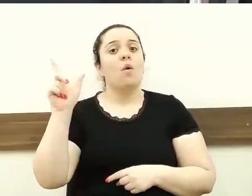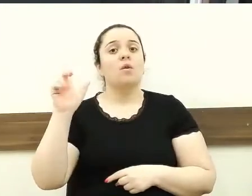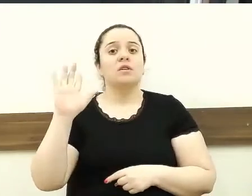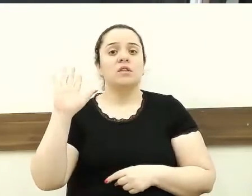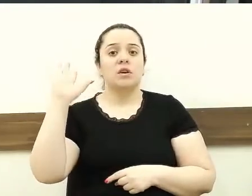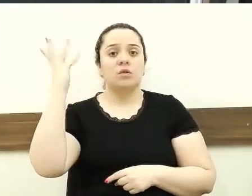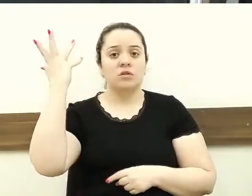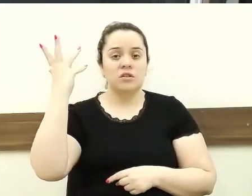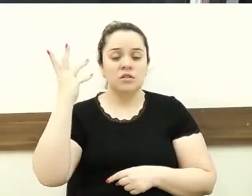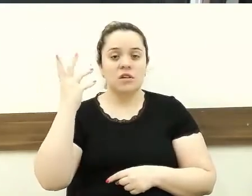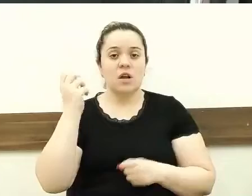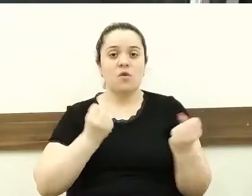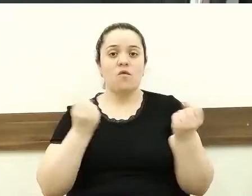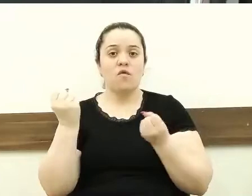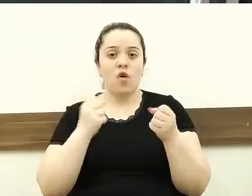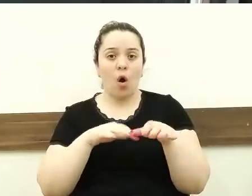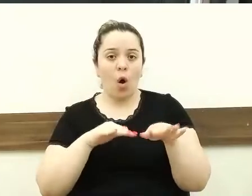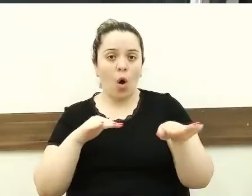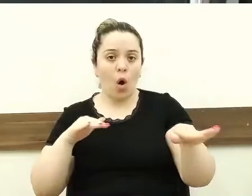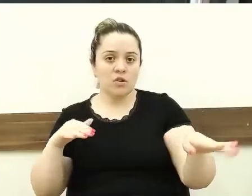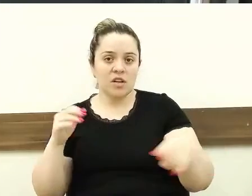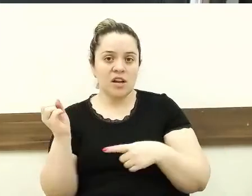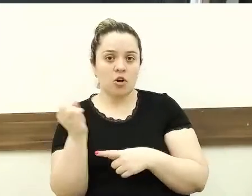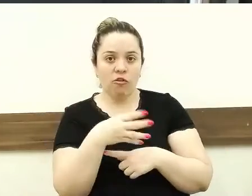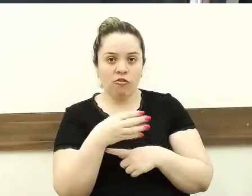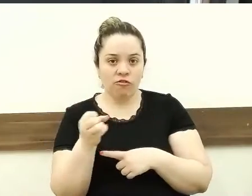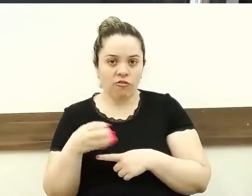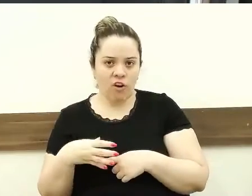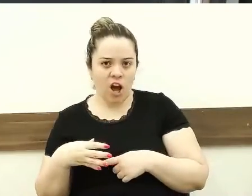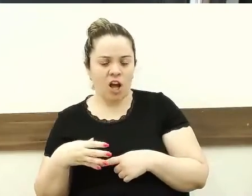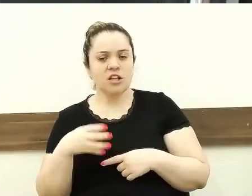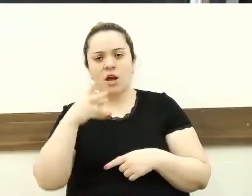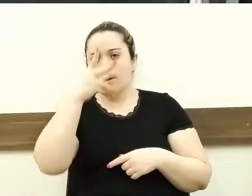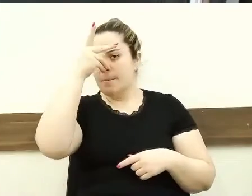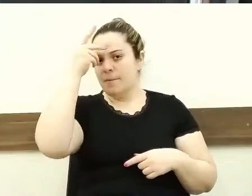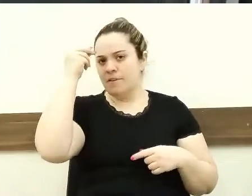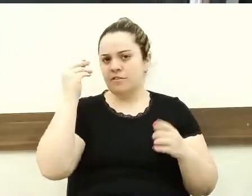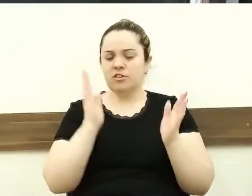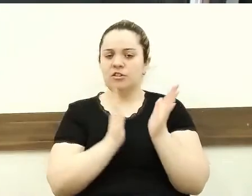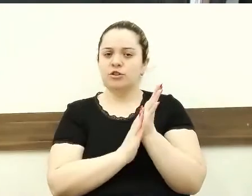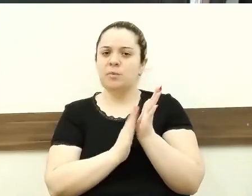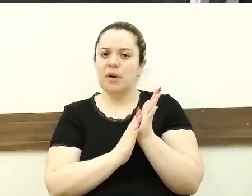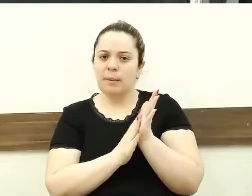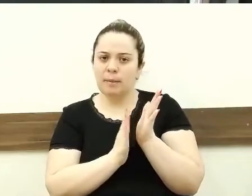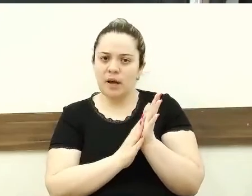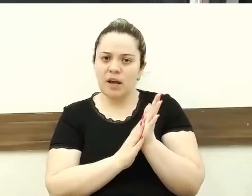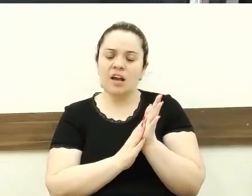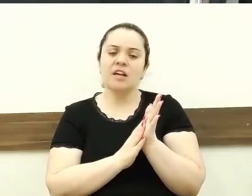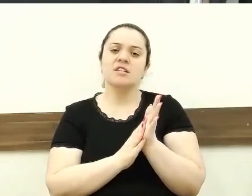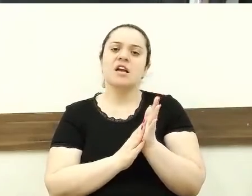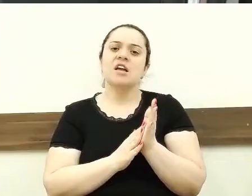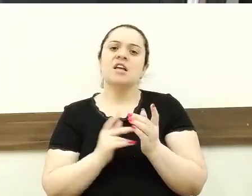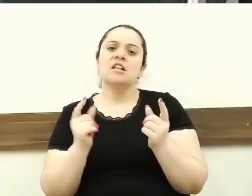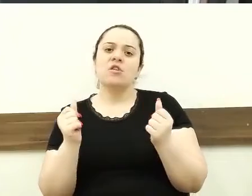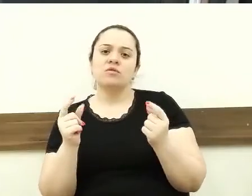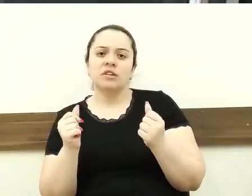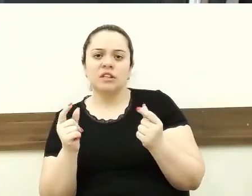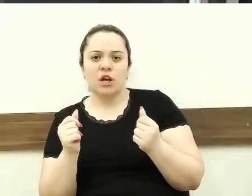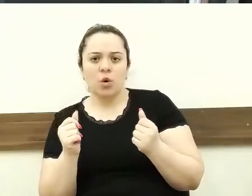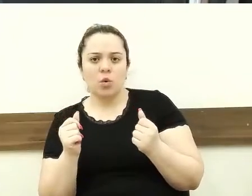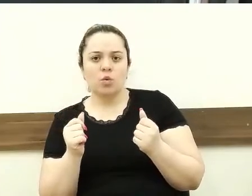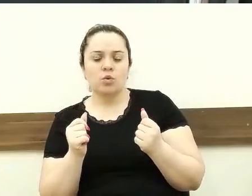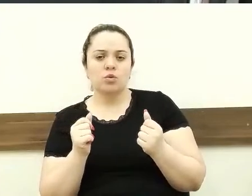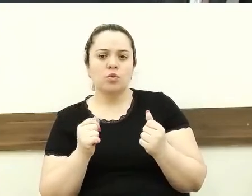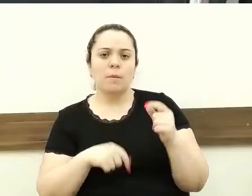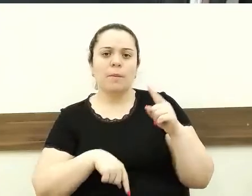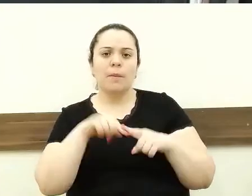frota está renovada, o prefeito está de parabéns, tem buscado recursos, buscado adquirir, para equipar a máquina